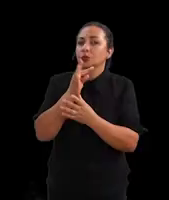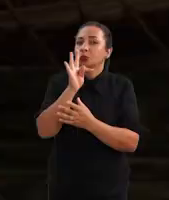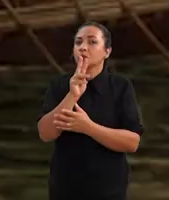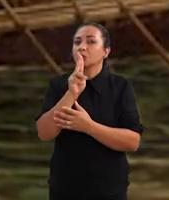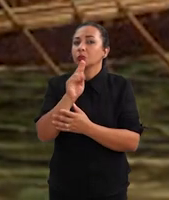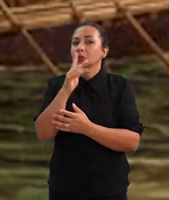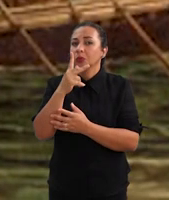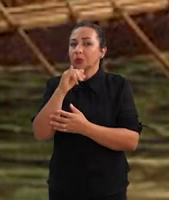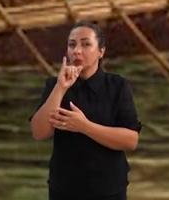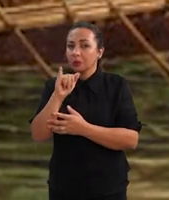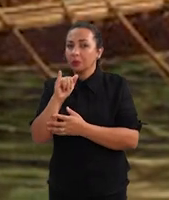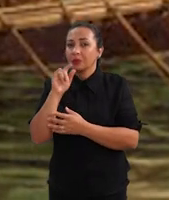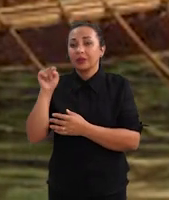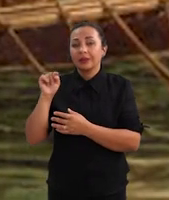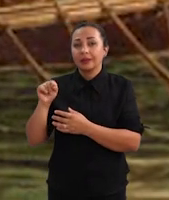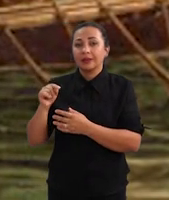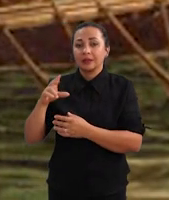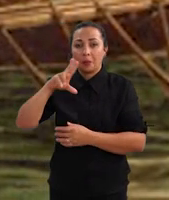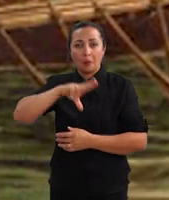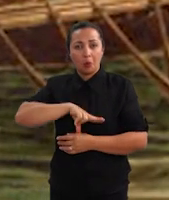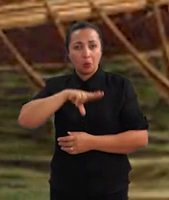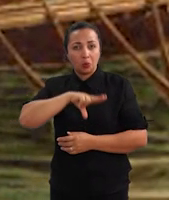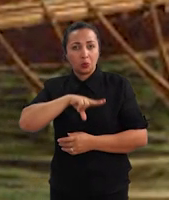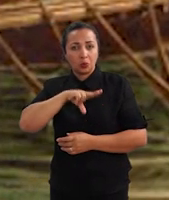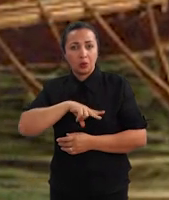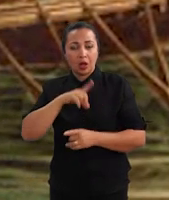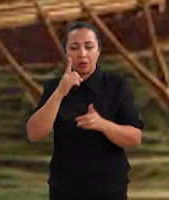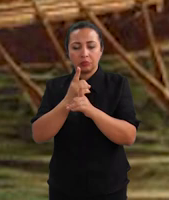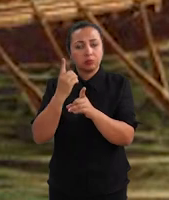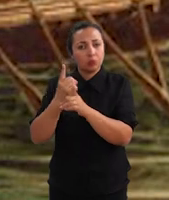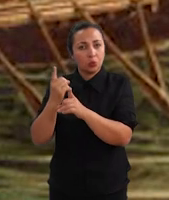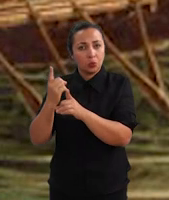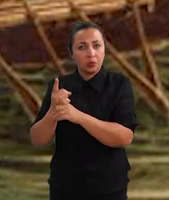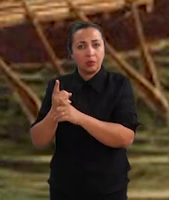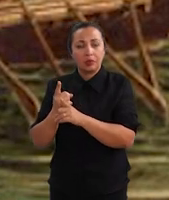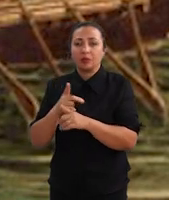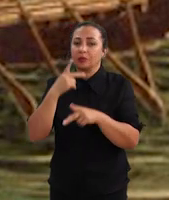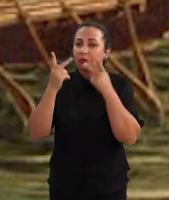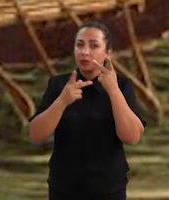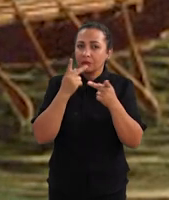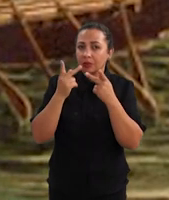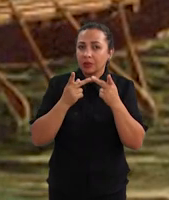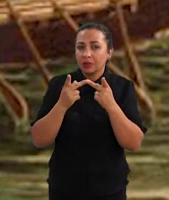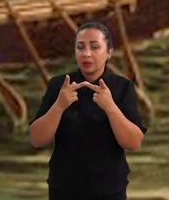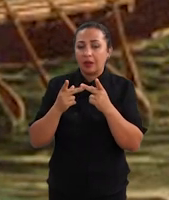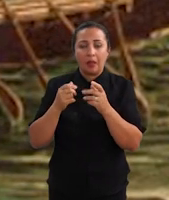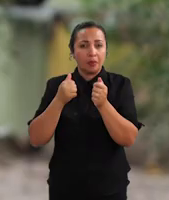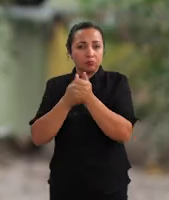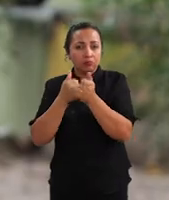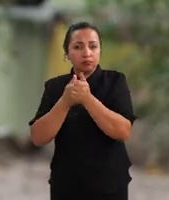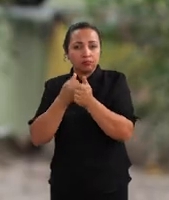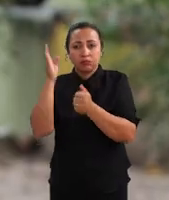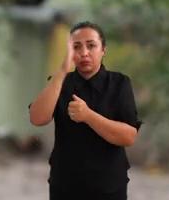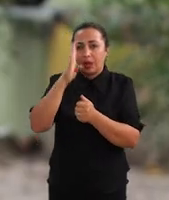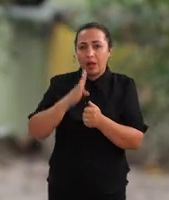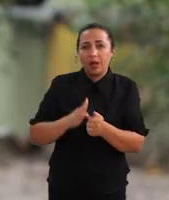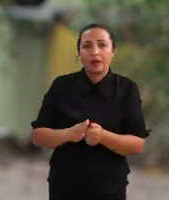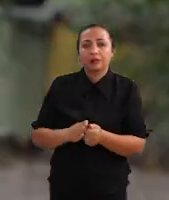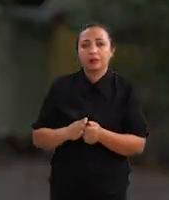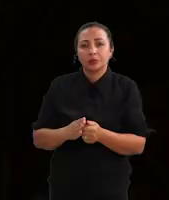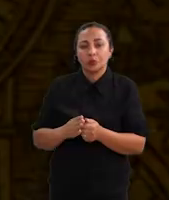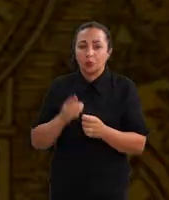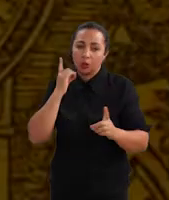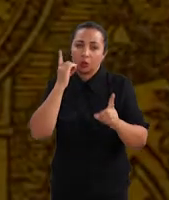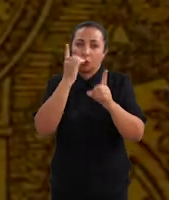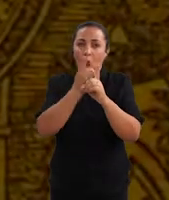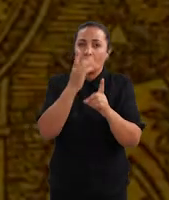tupi, desse tupi que os portugueses encontraram falado na costa, que foi descrito